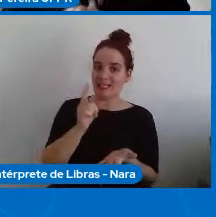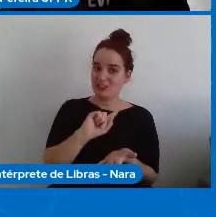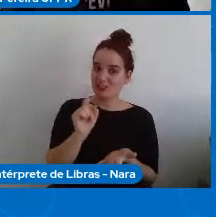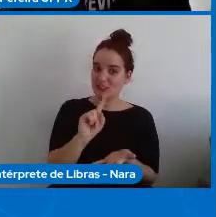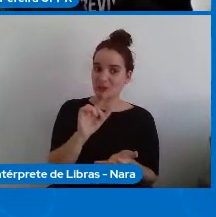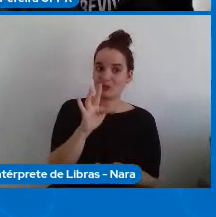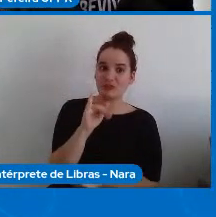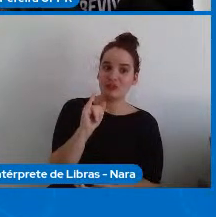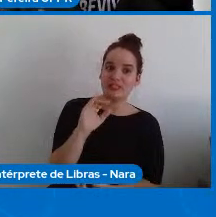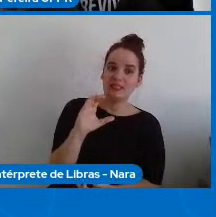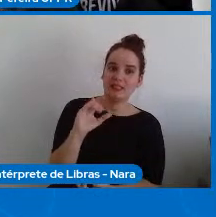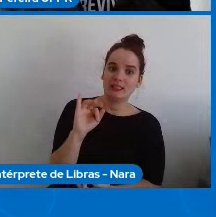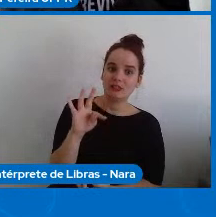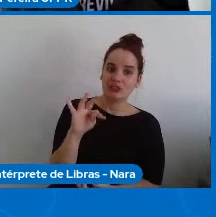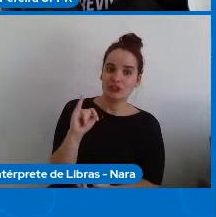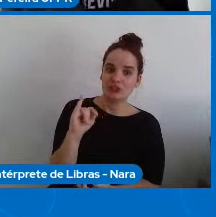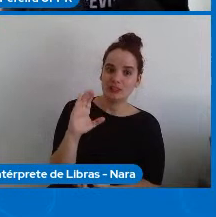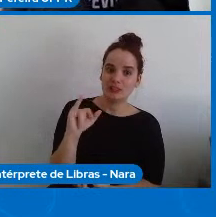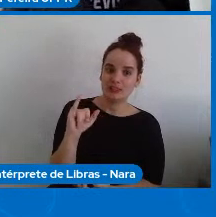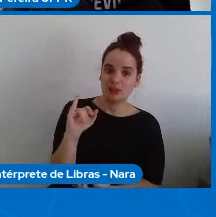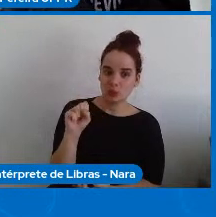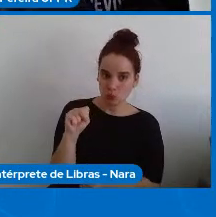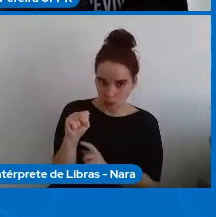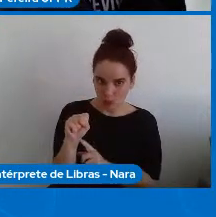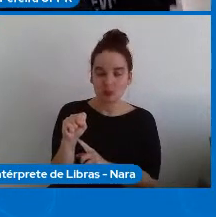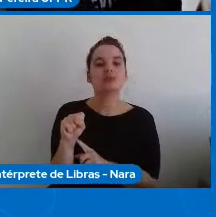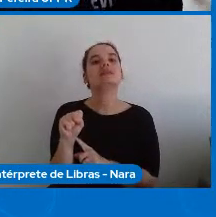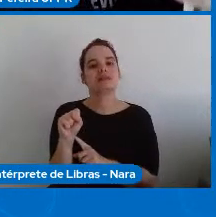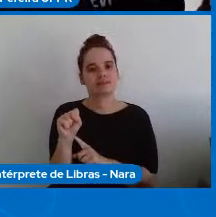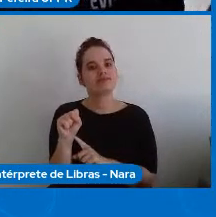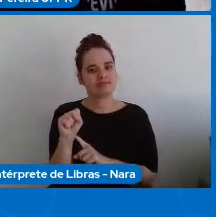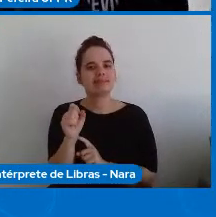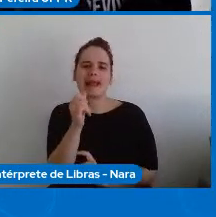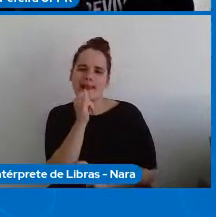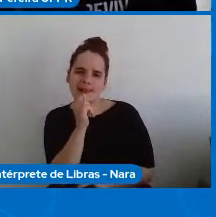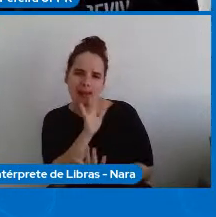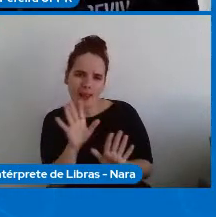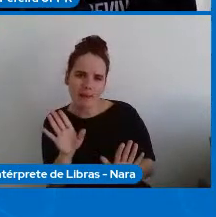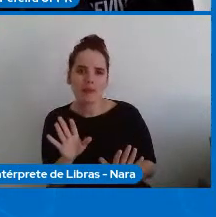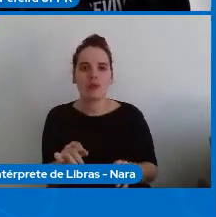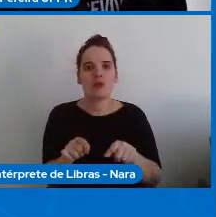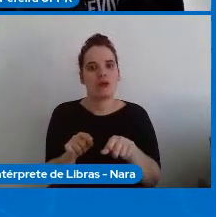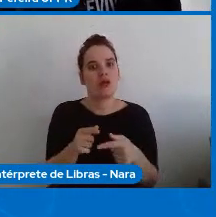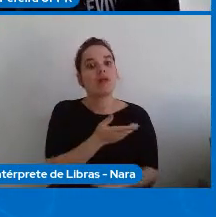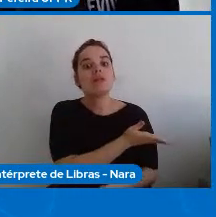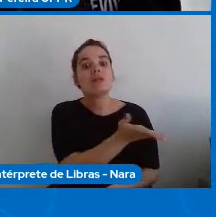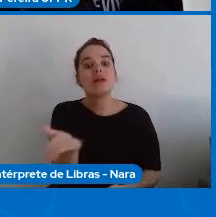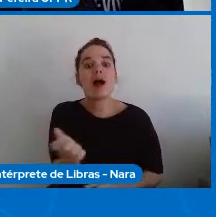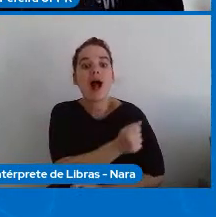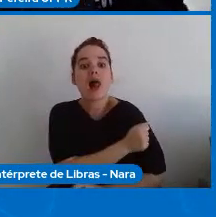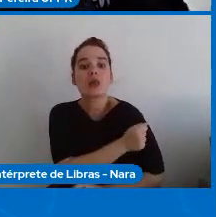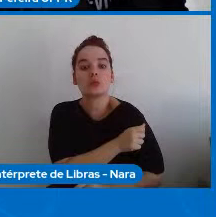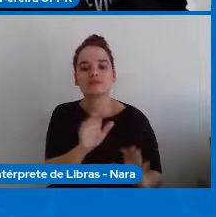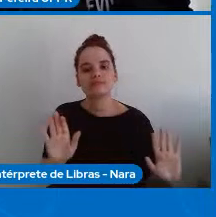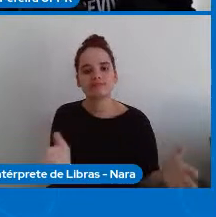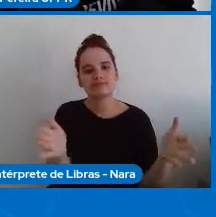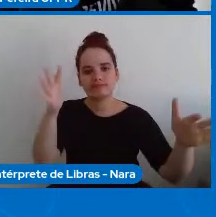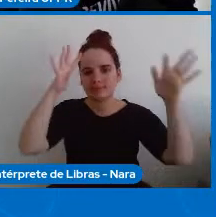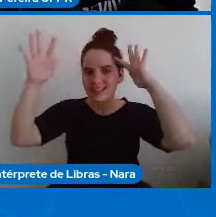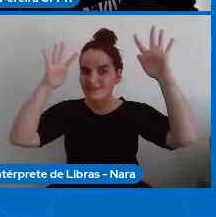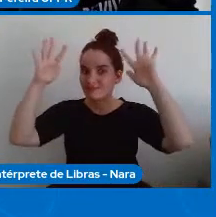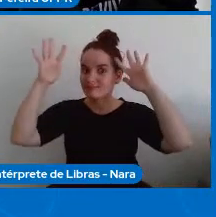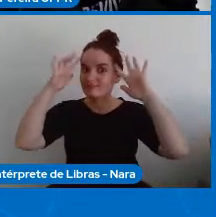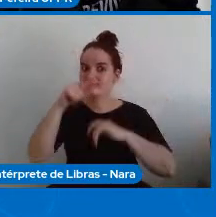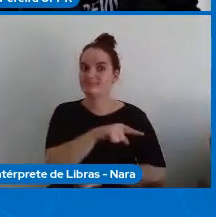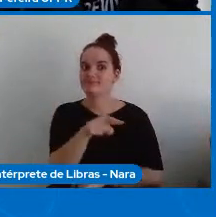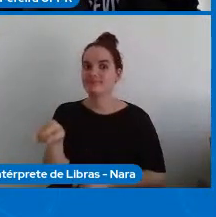como esse do robô assassino e convidar a reflexão sobre qual é a nossa responsabilidade nisso como é